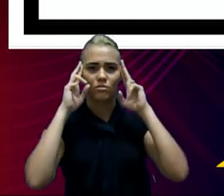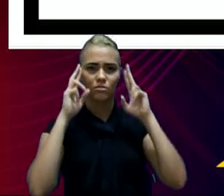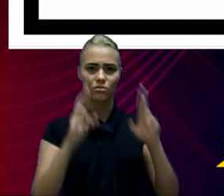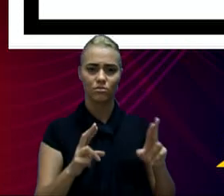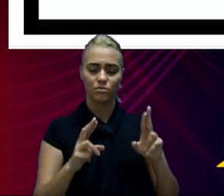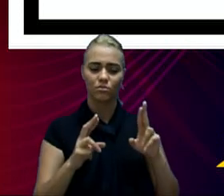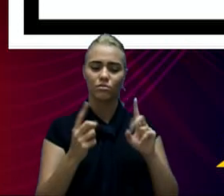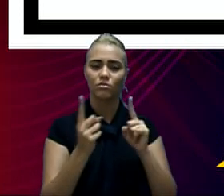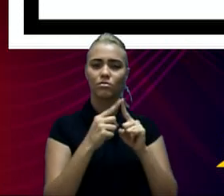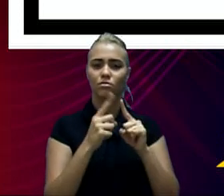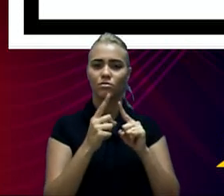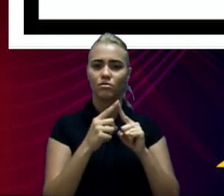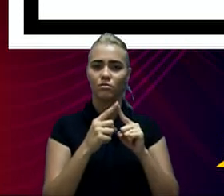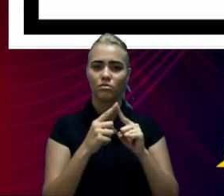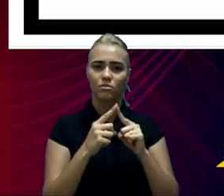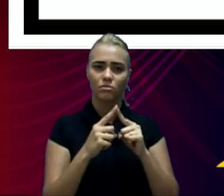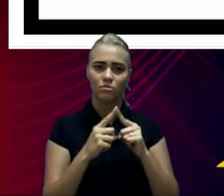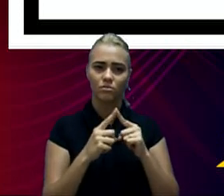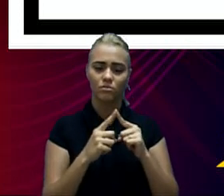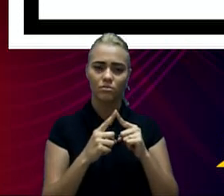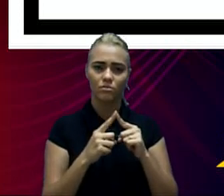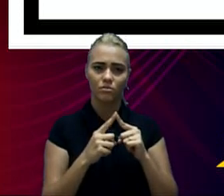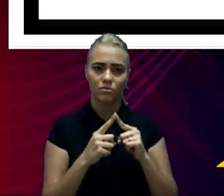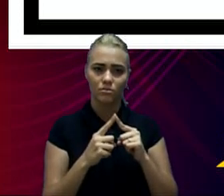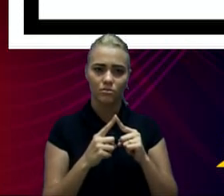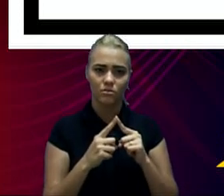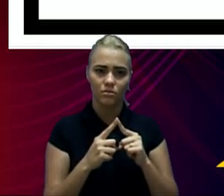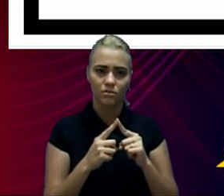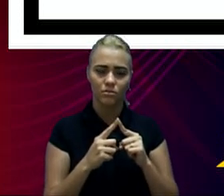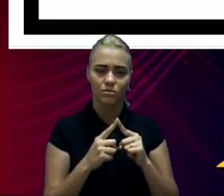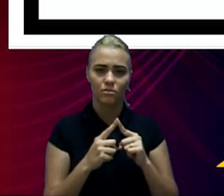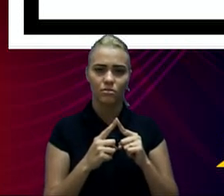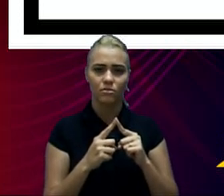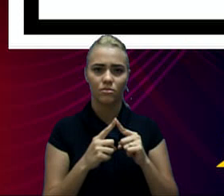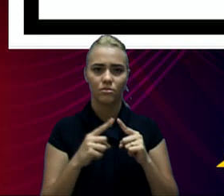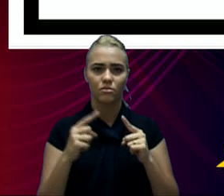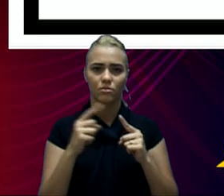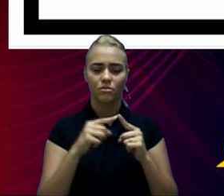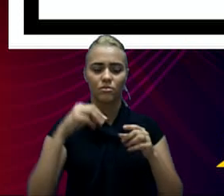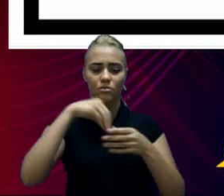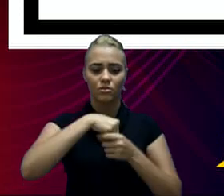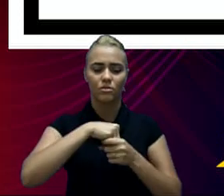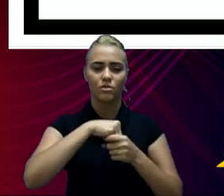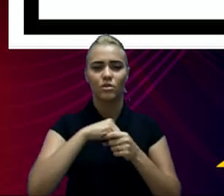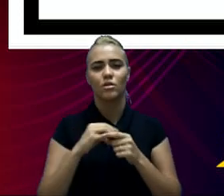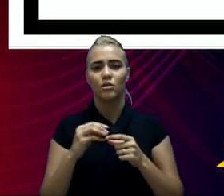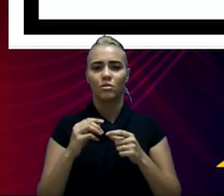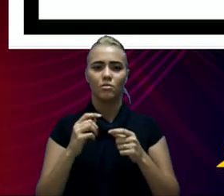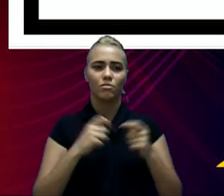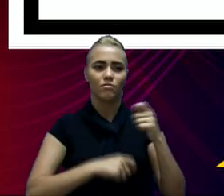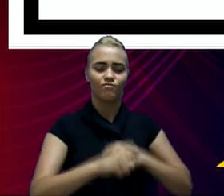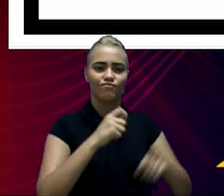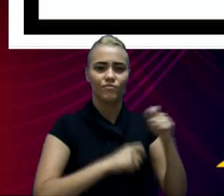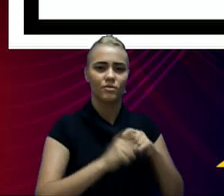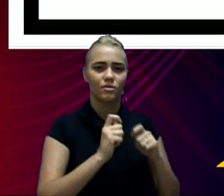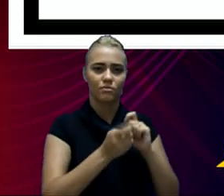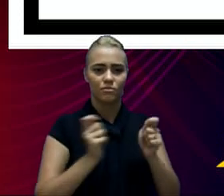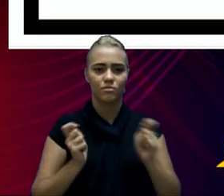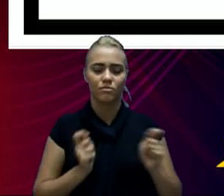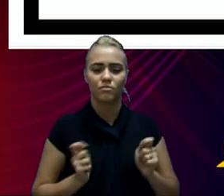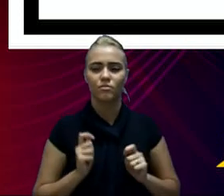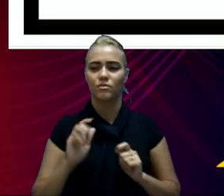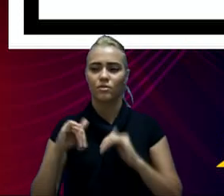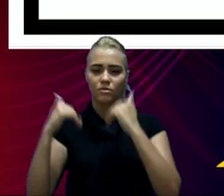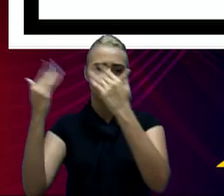deve respeitar é quanto às operações de crédito interna e externa, onde o município